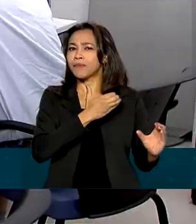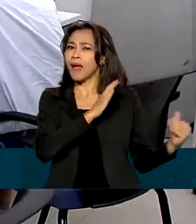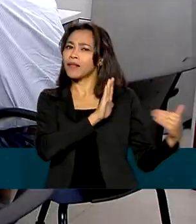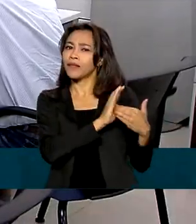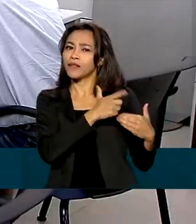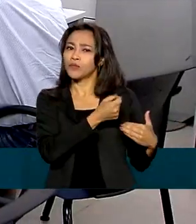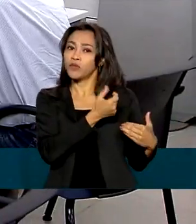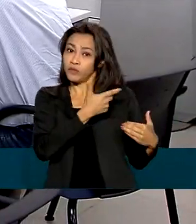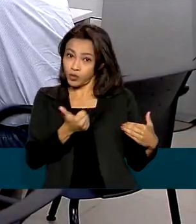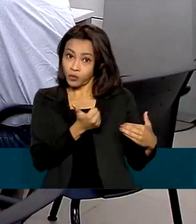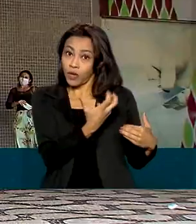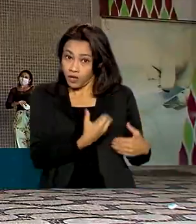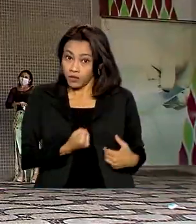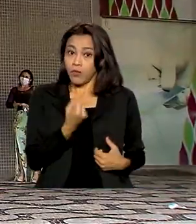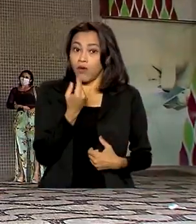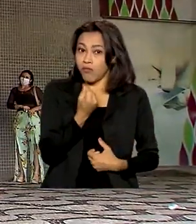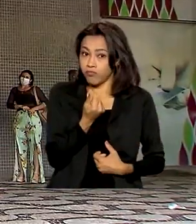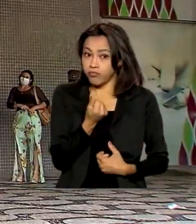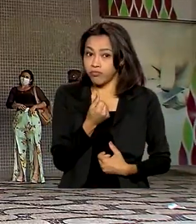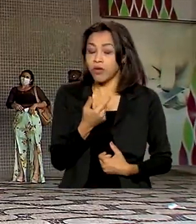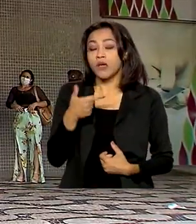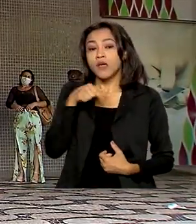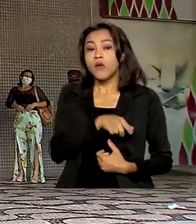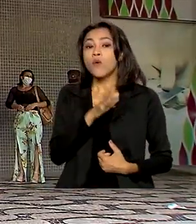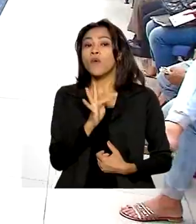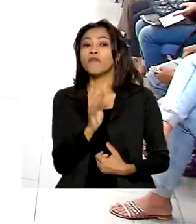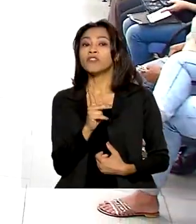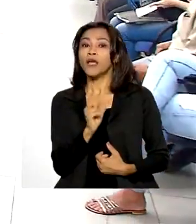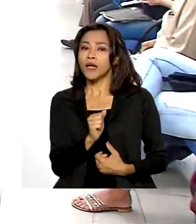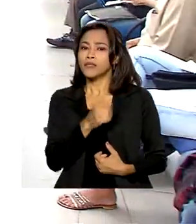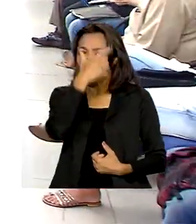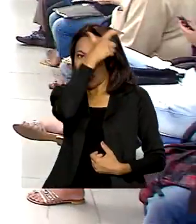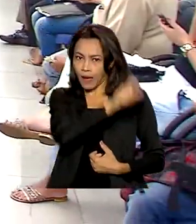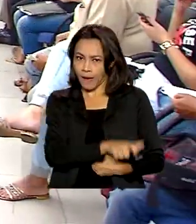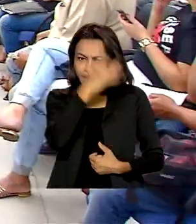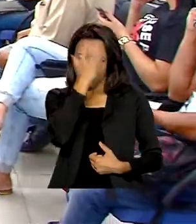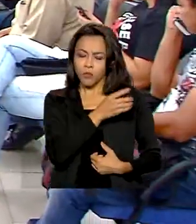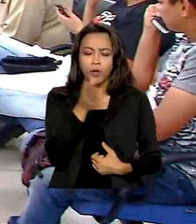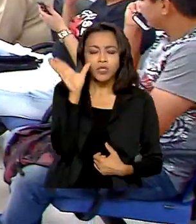crédito. Pelo aplicativo do FGTS, o trabalhador pode consultar o valor creditado.